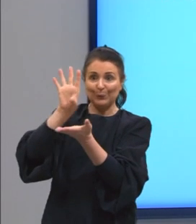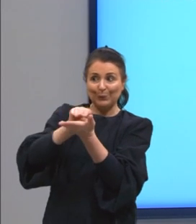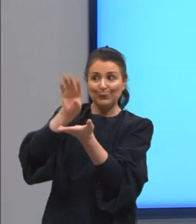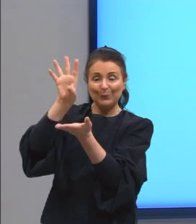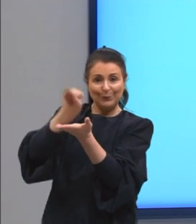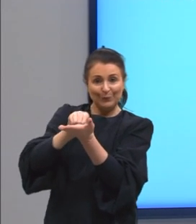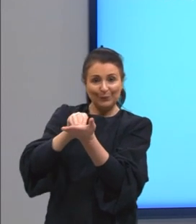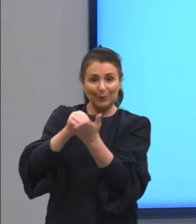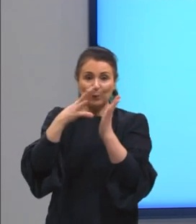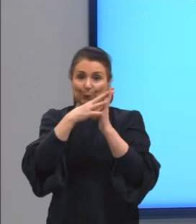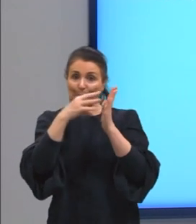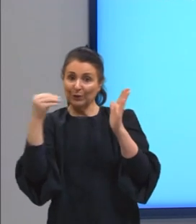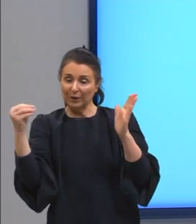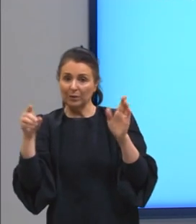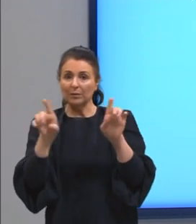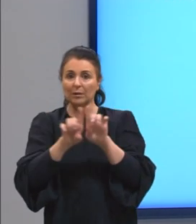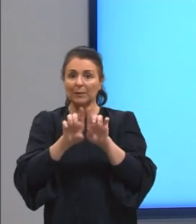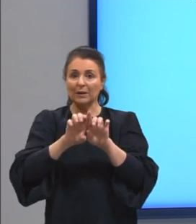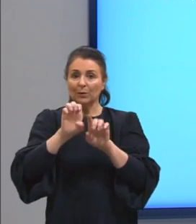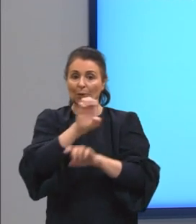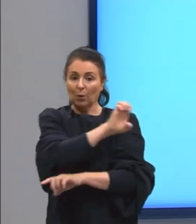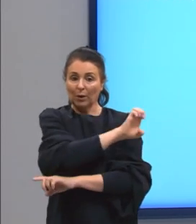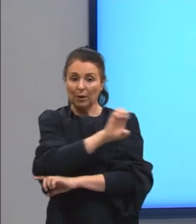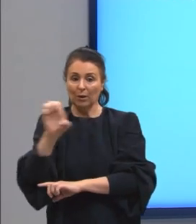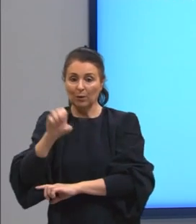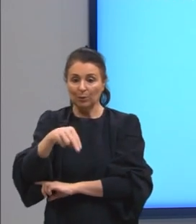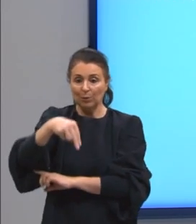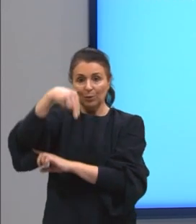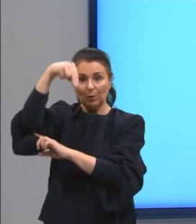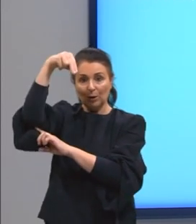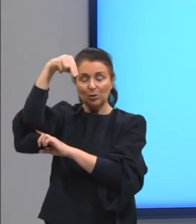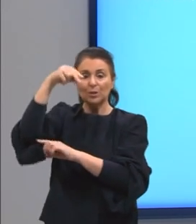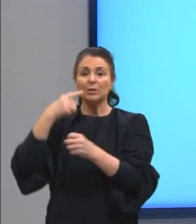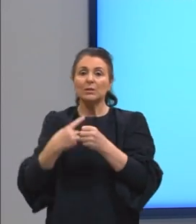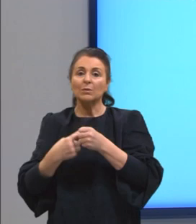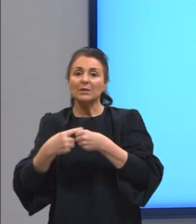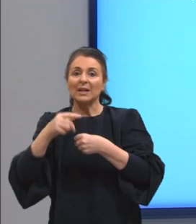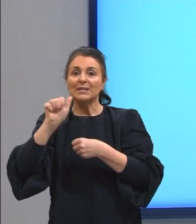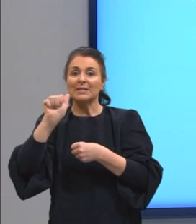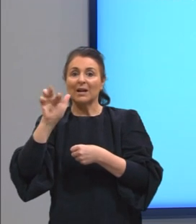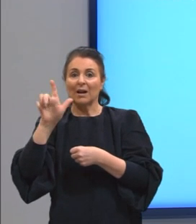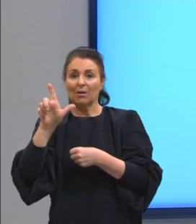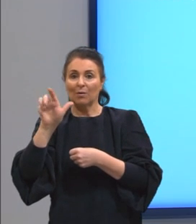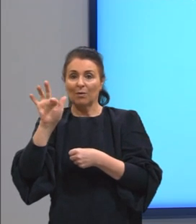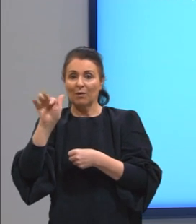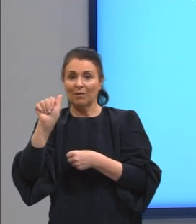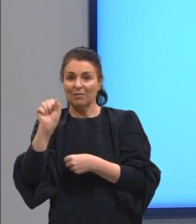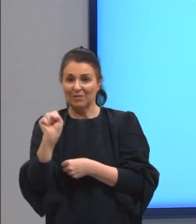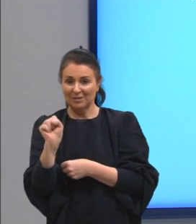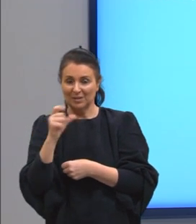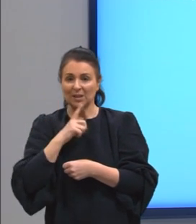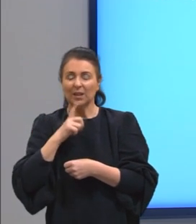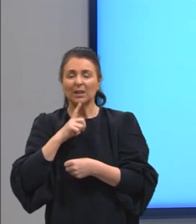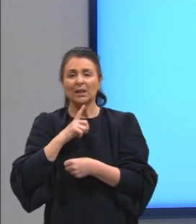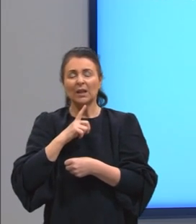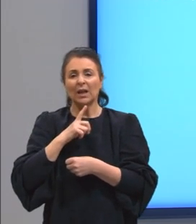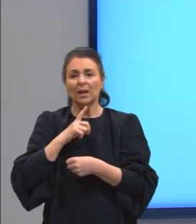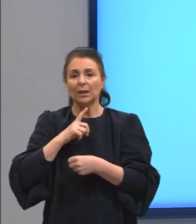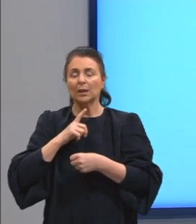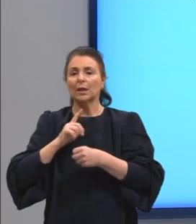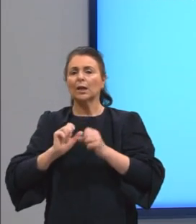Equador para o Norte, são consideradas cidades alfas, tem várias outras coisas, tem industrialização,